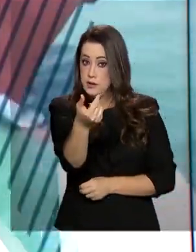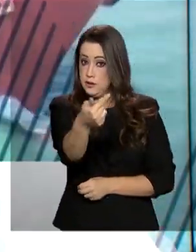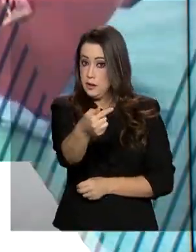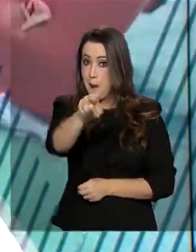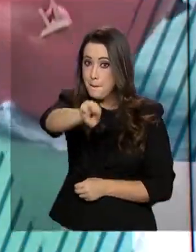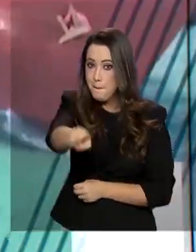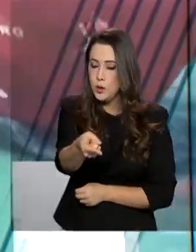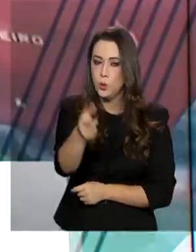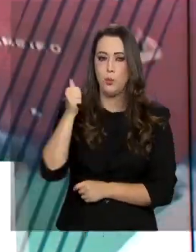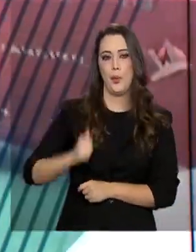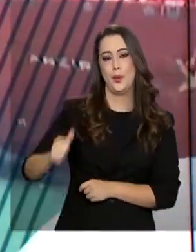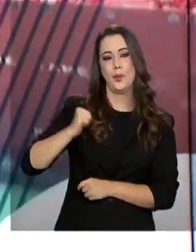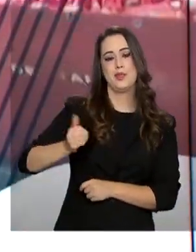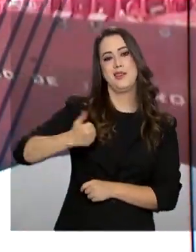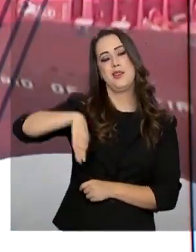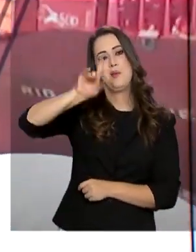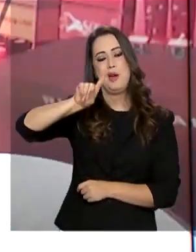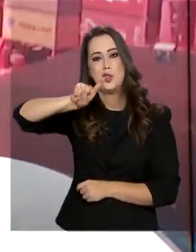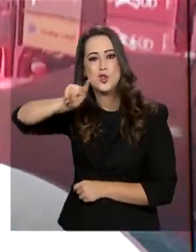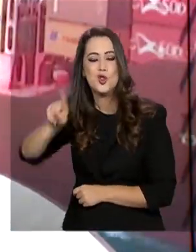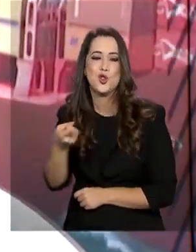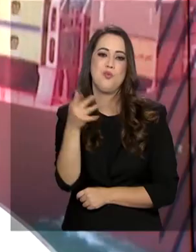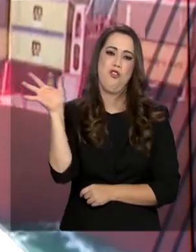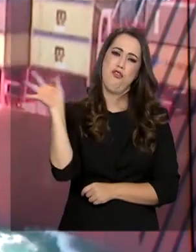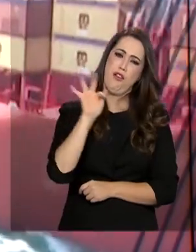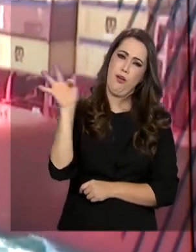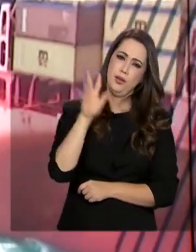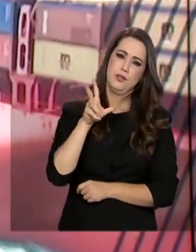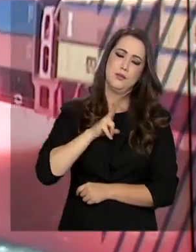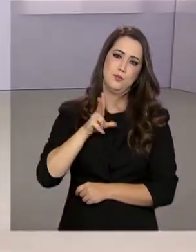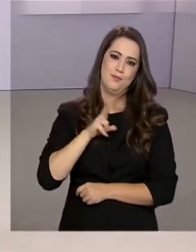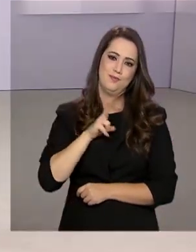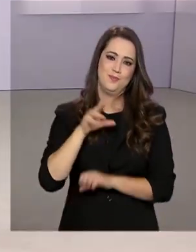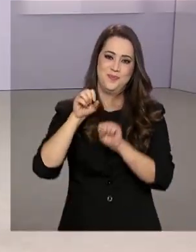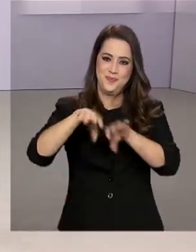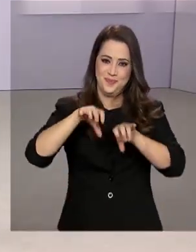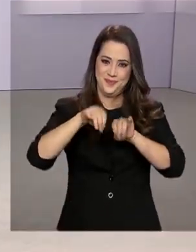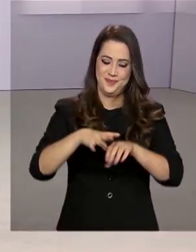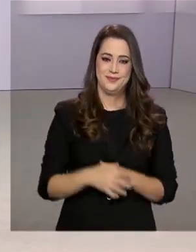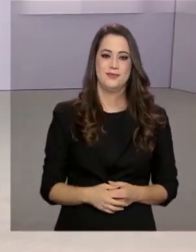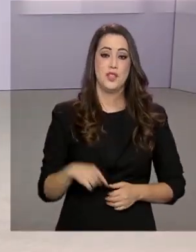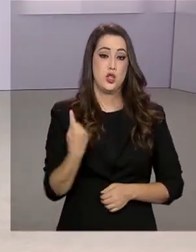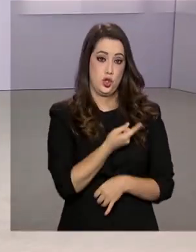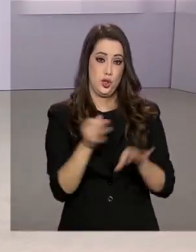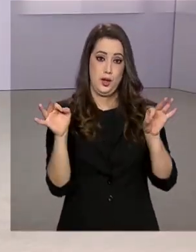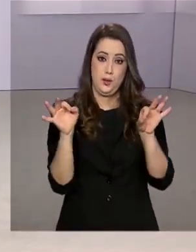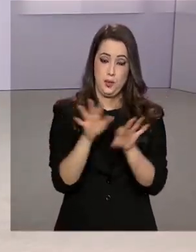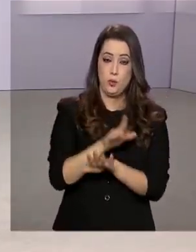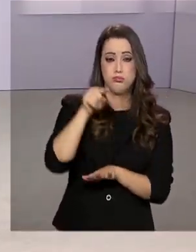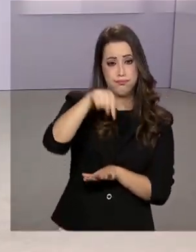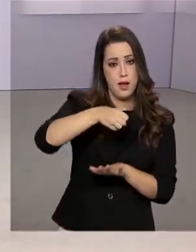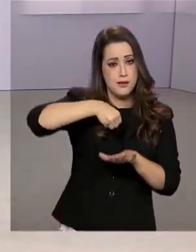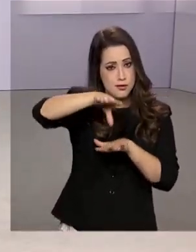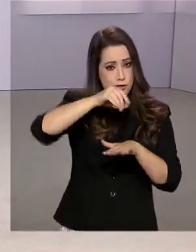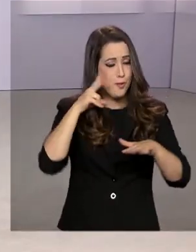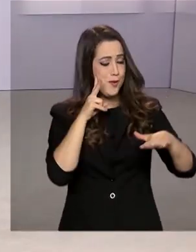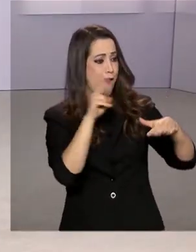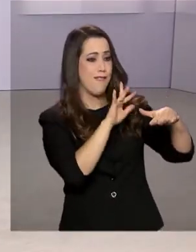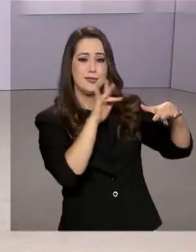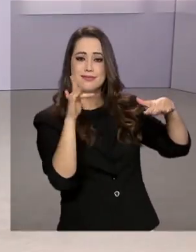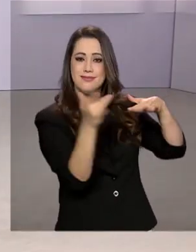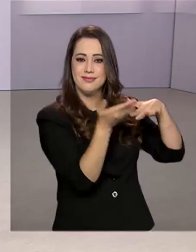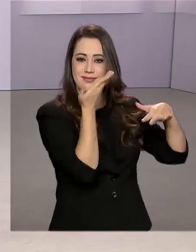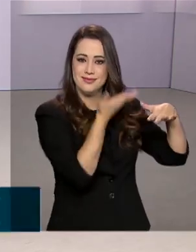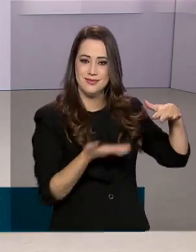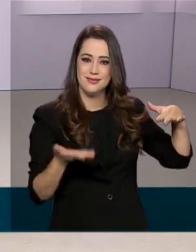mil bolsas em mais de mil instituições particulares de ensino. A gente fica por aqui. Essas e outras notícias você